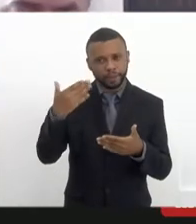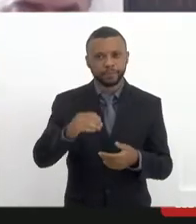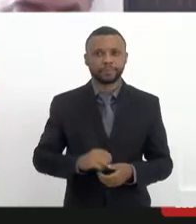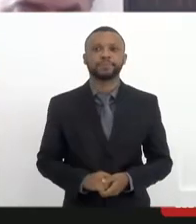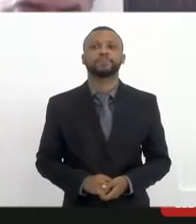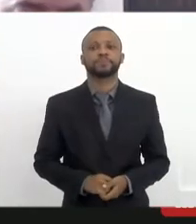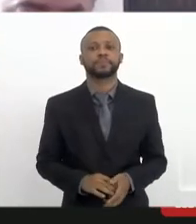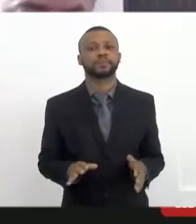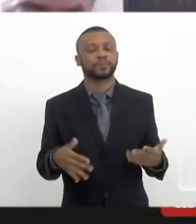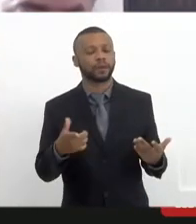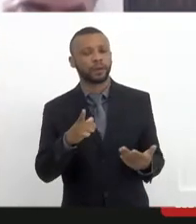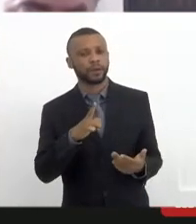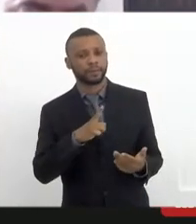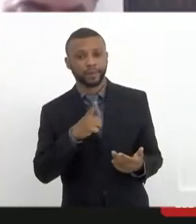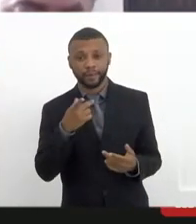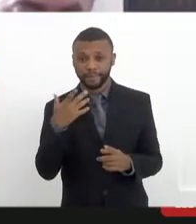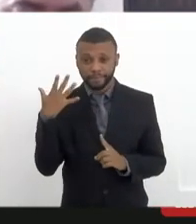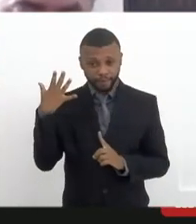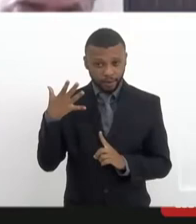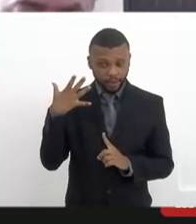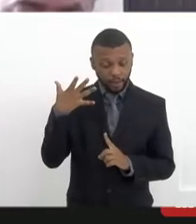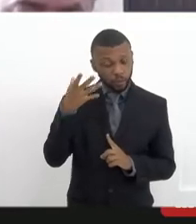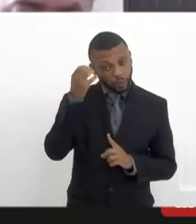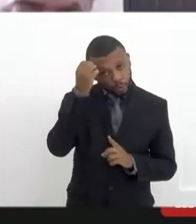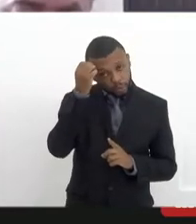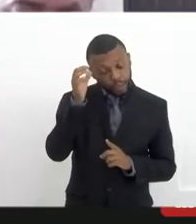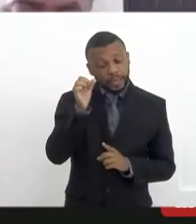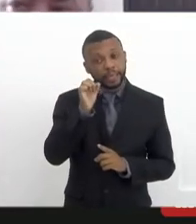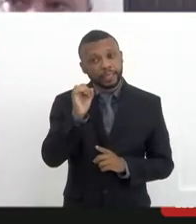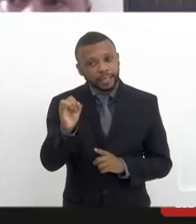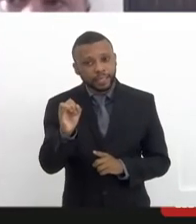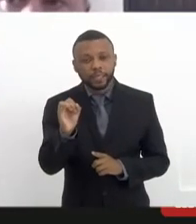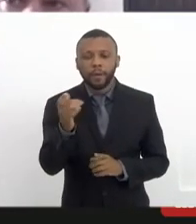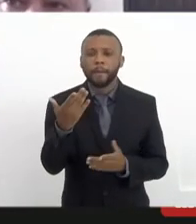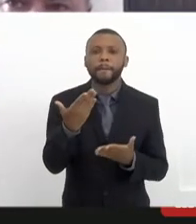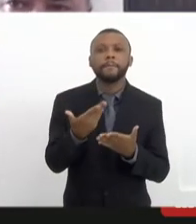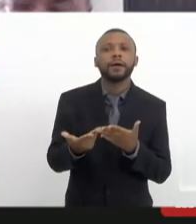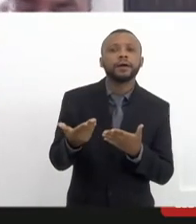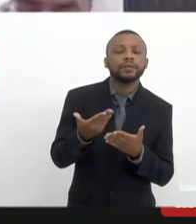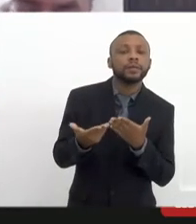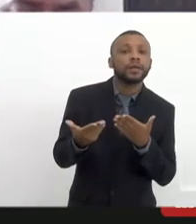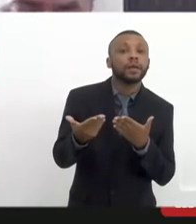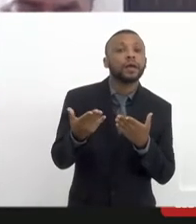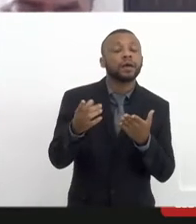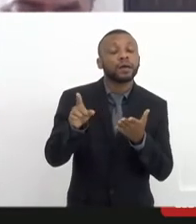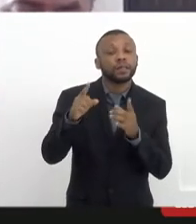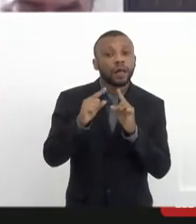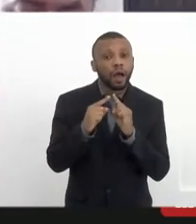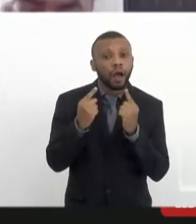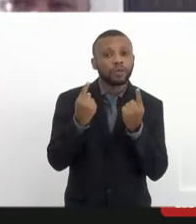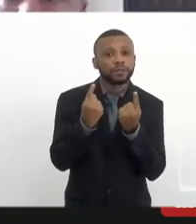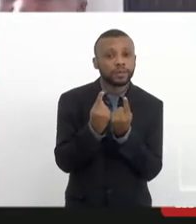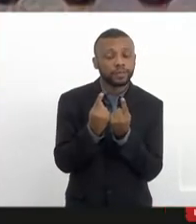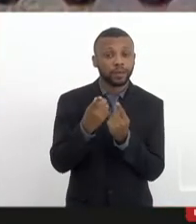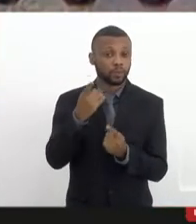falado, não sei se eu perdi, da audiência com os federais, mas eu acho que